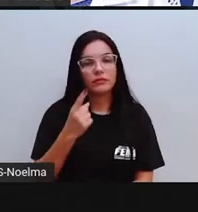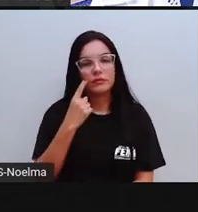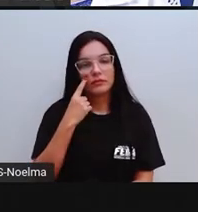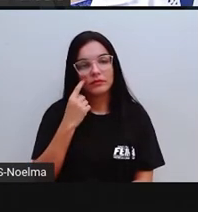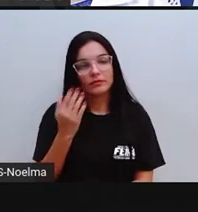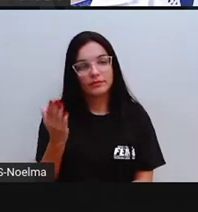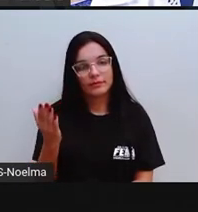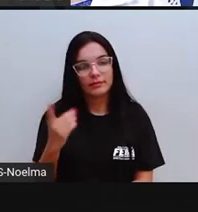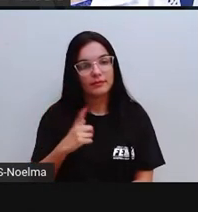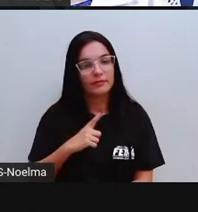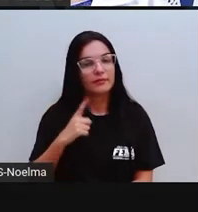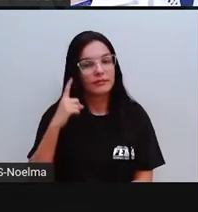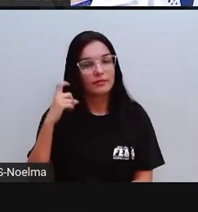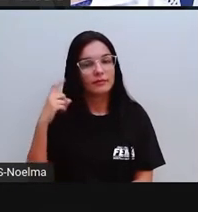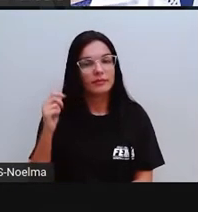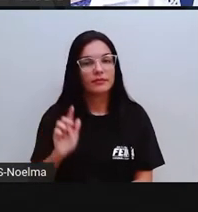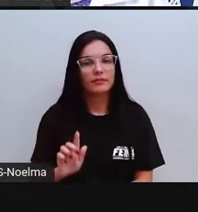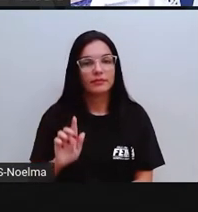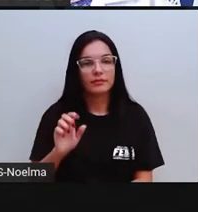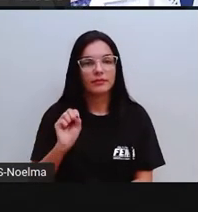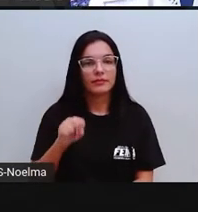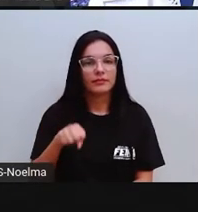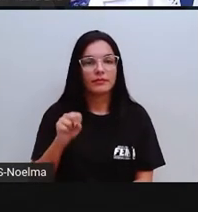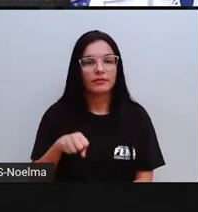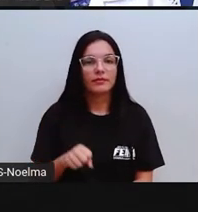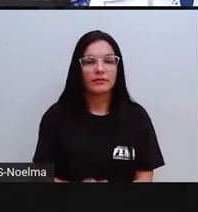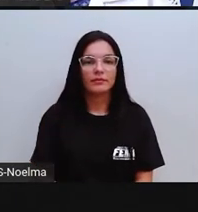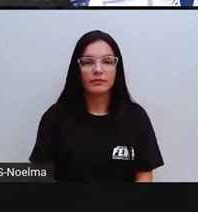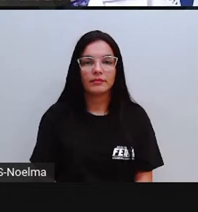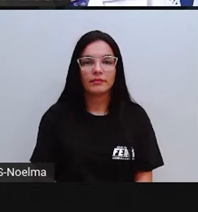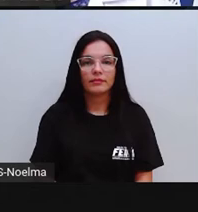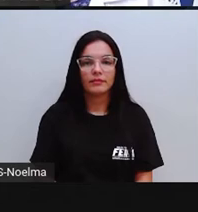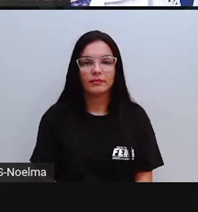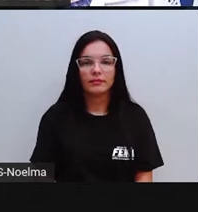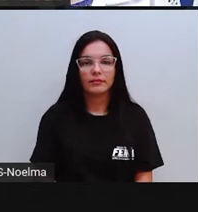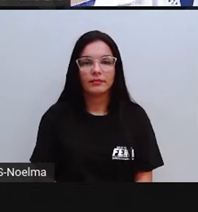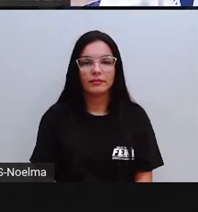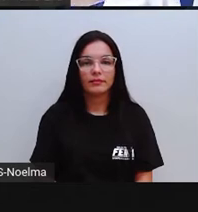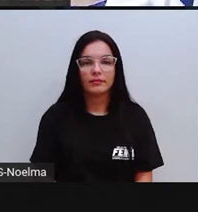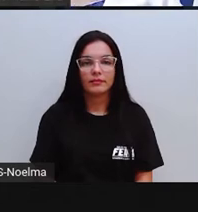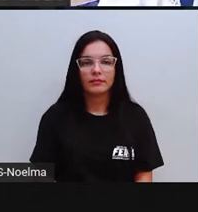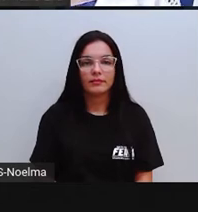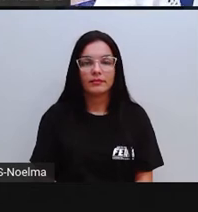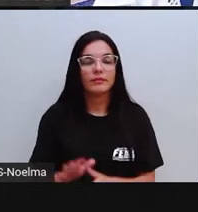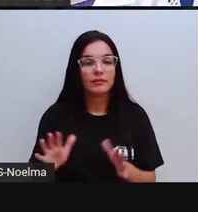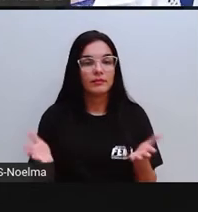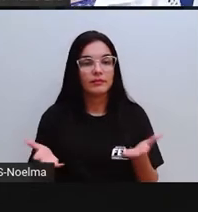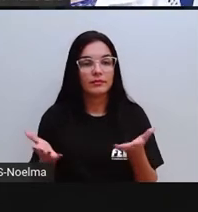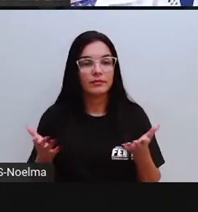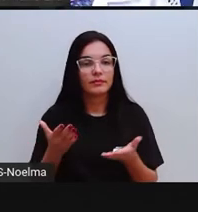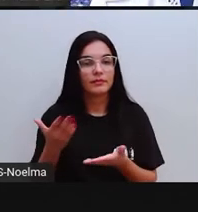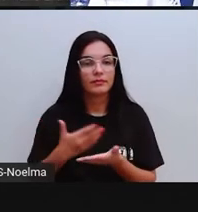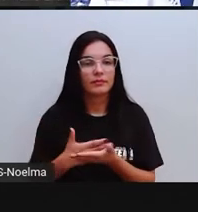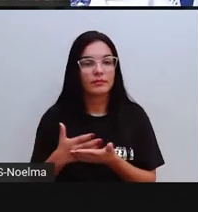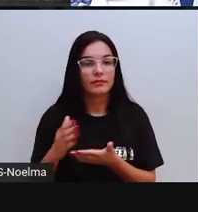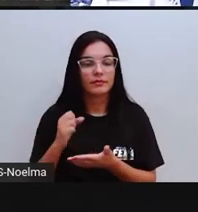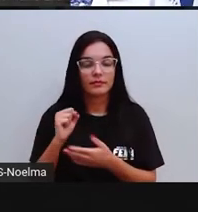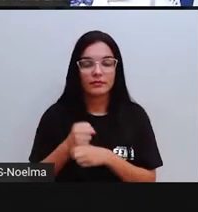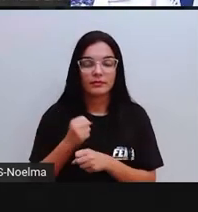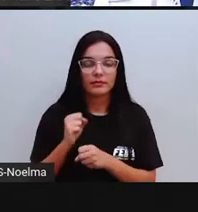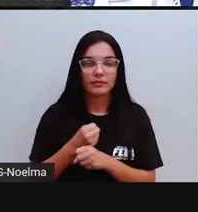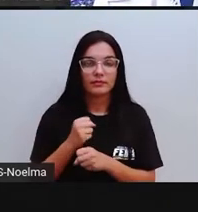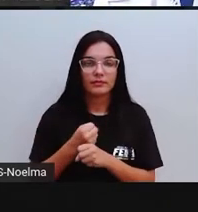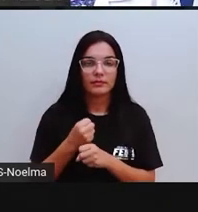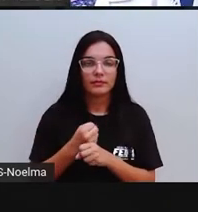Olha lá. E aí, segundo o ano, nós vamos agora construindo a nossa regrinha